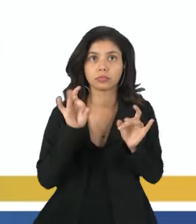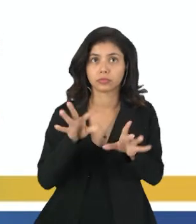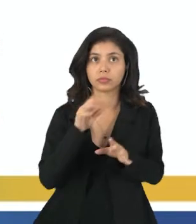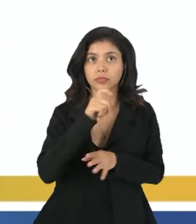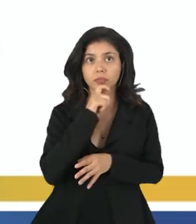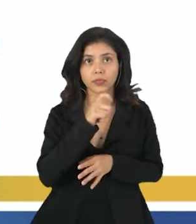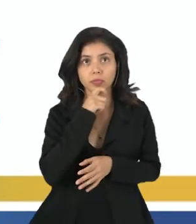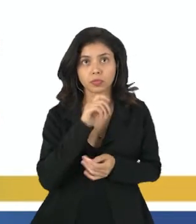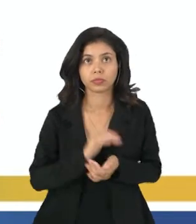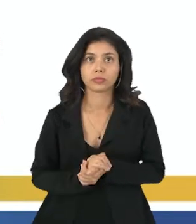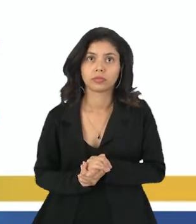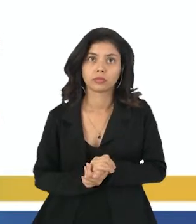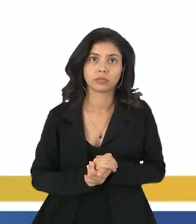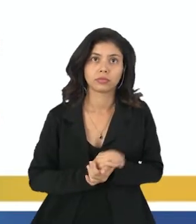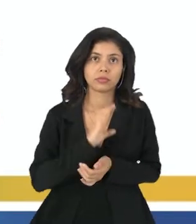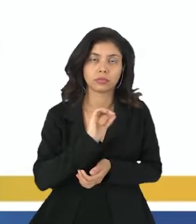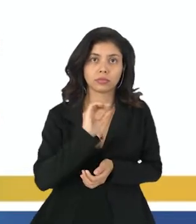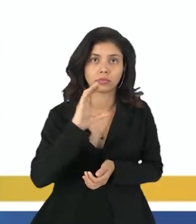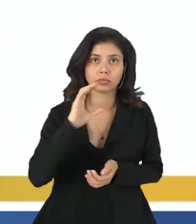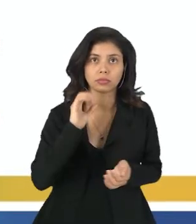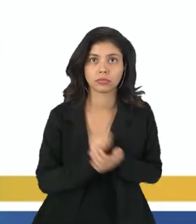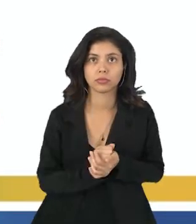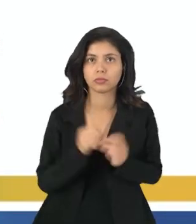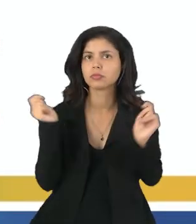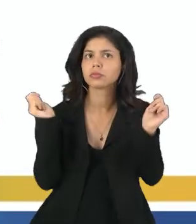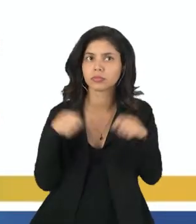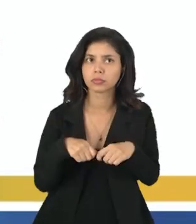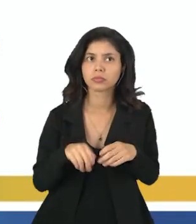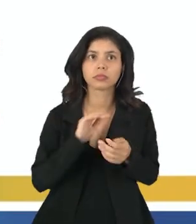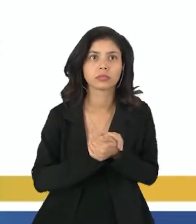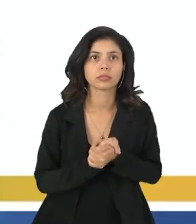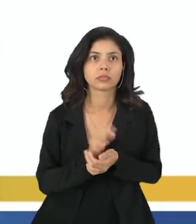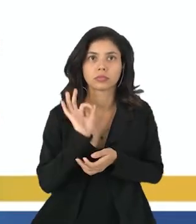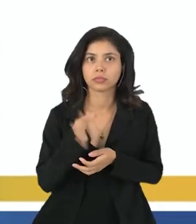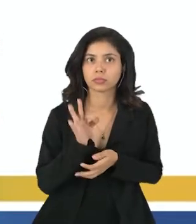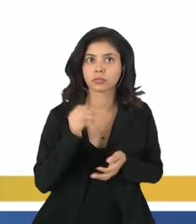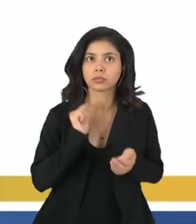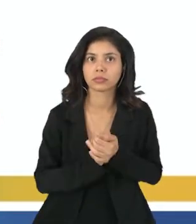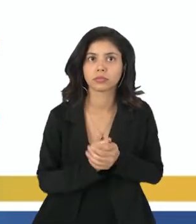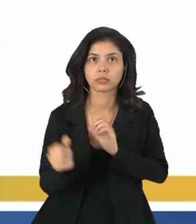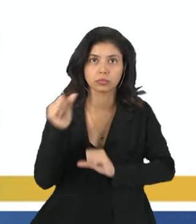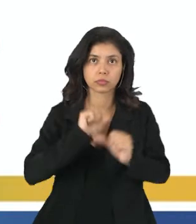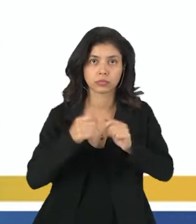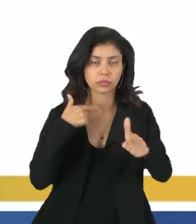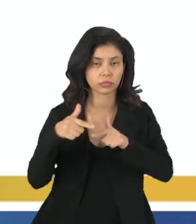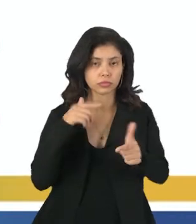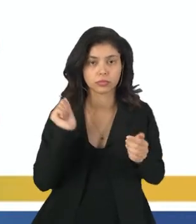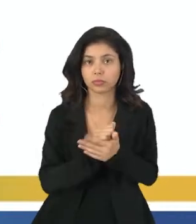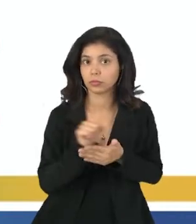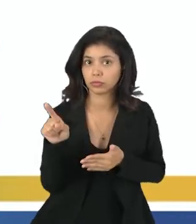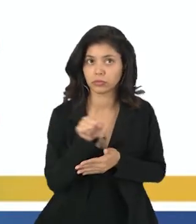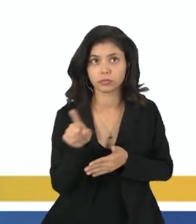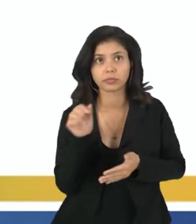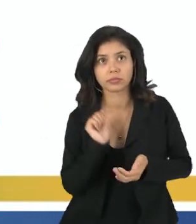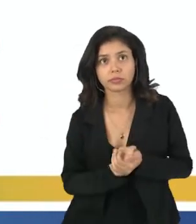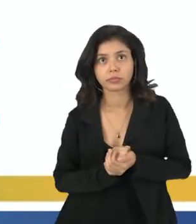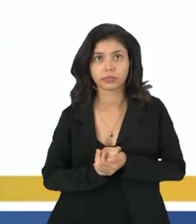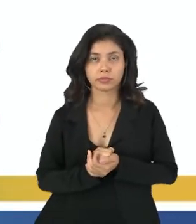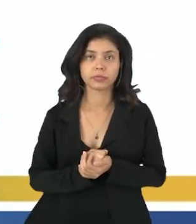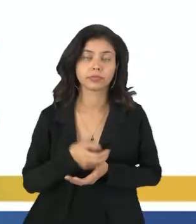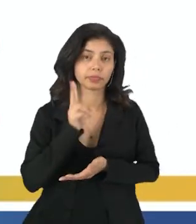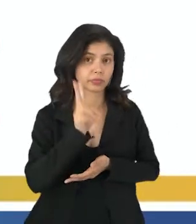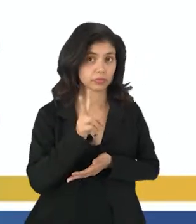Somente com uma fonte fria, sempre mantida a zero grau Celsius, seria possível uma certa máquina converter integralmente calor em trabalho. Não, pessoal, isso aí a gente viu que